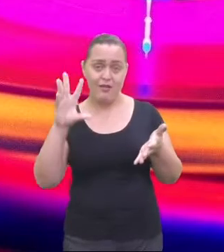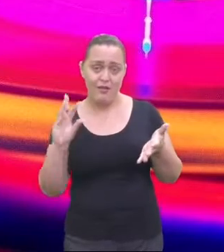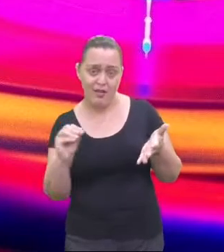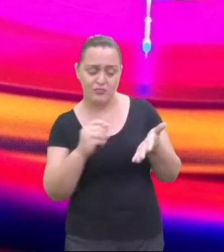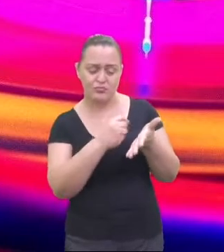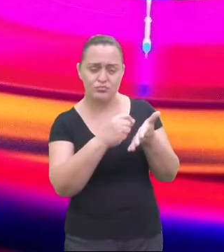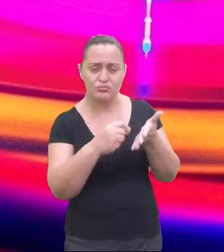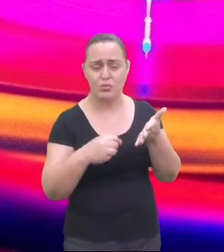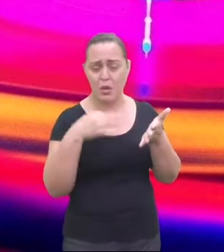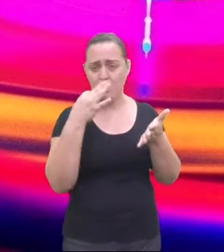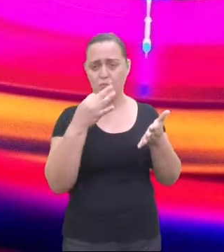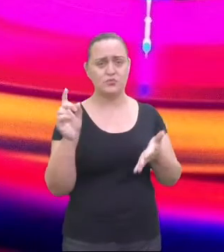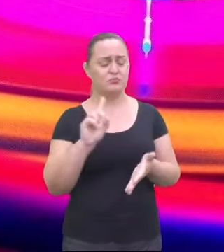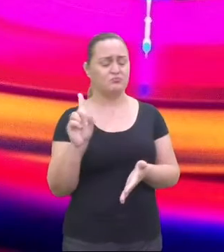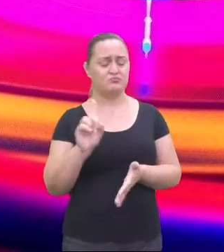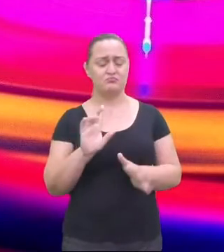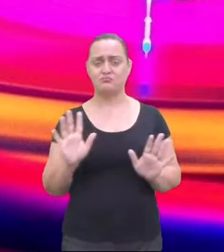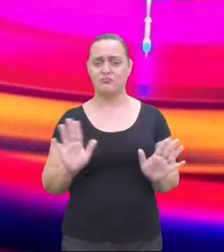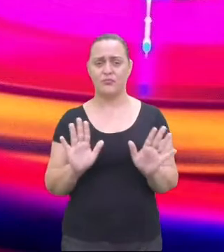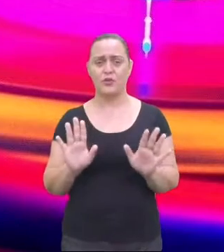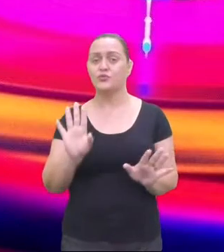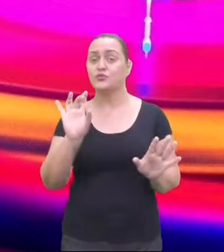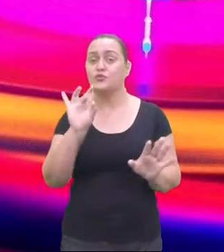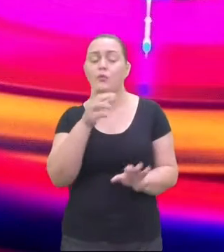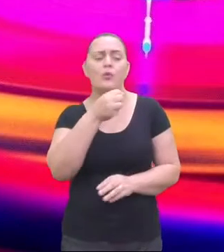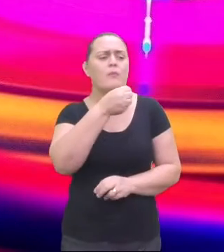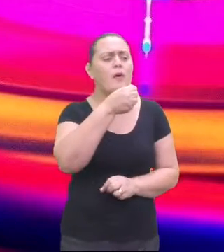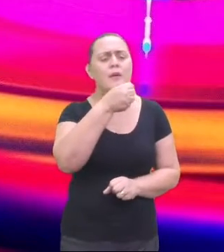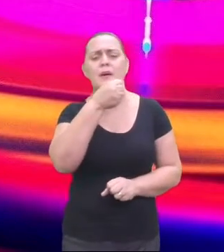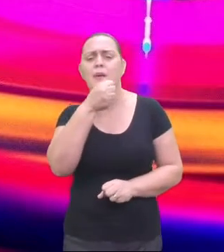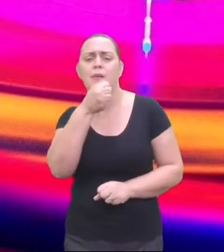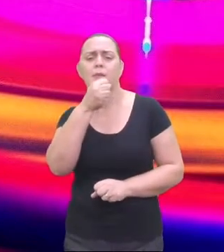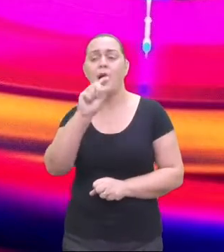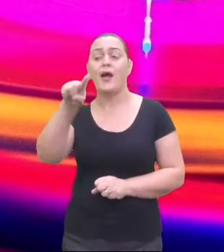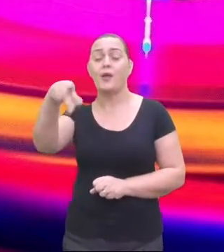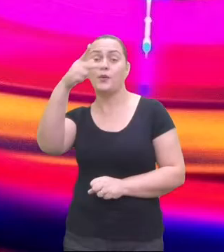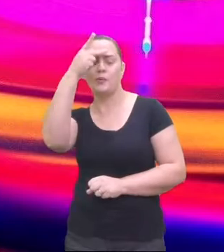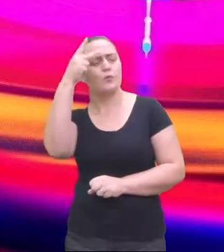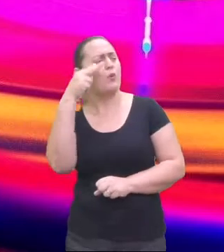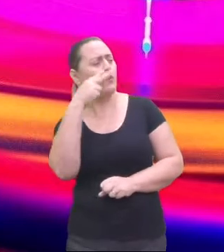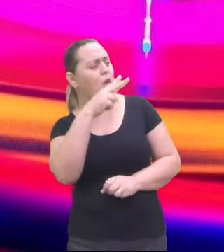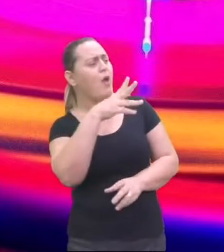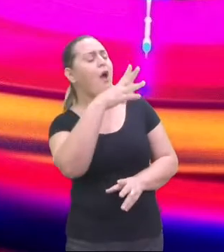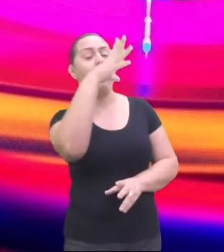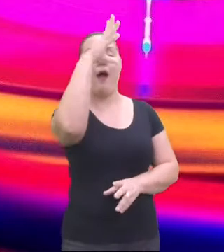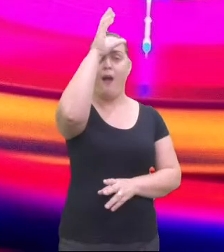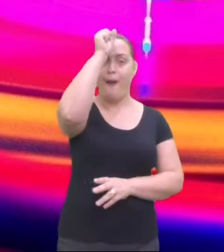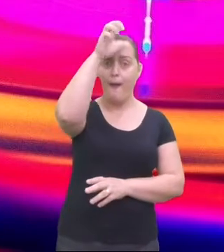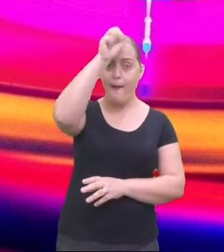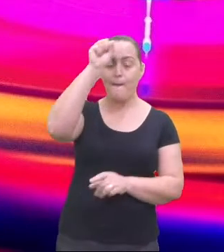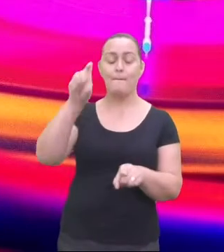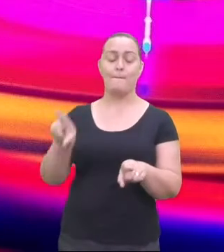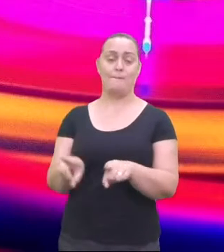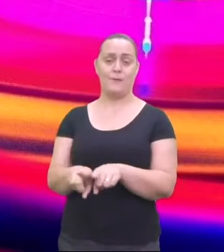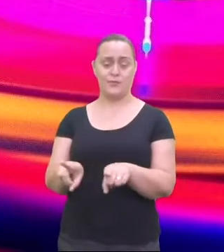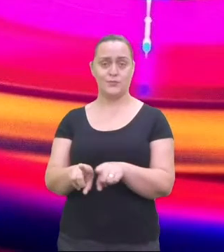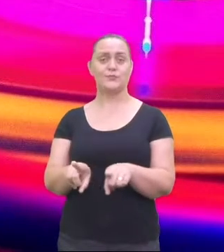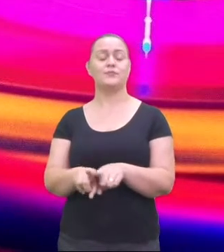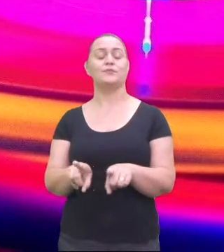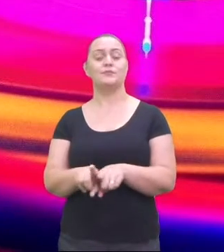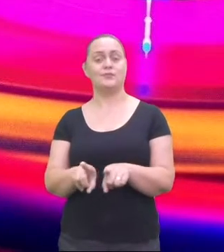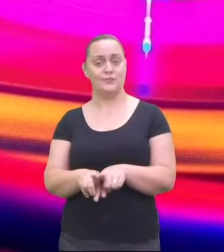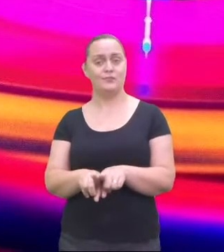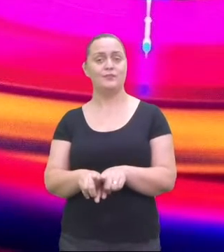vezes, ela se baseia em instrumentos de percussão de todas as variedades. A